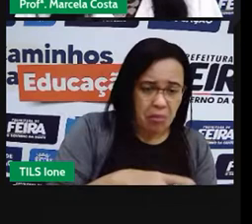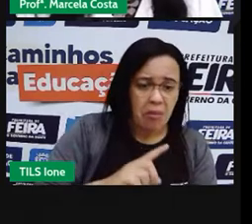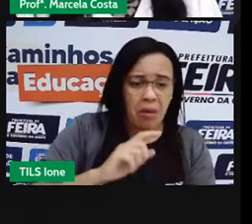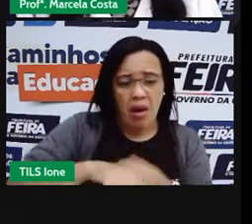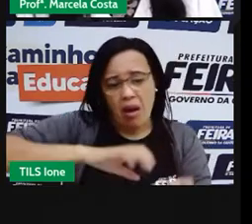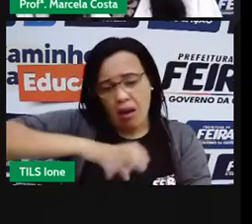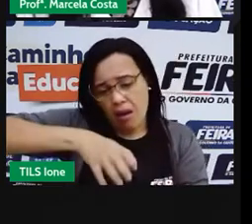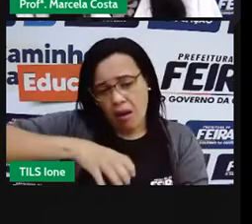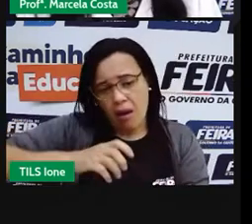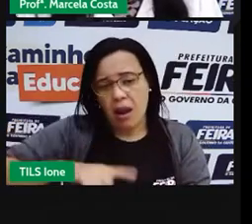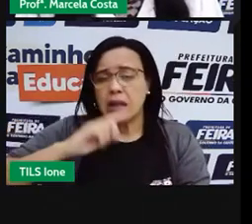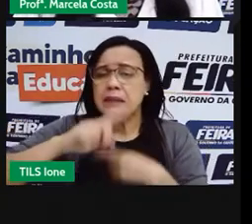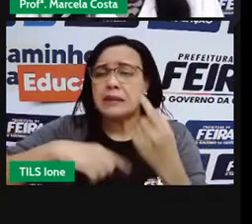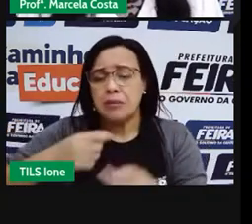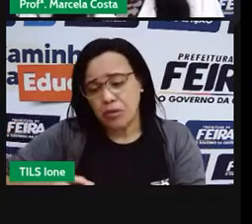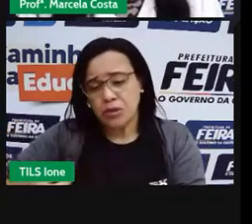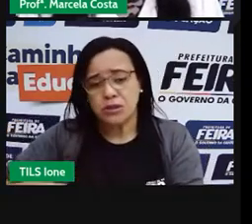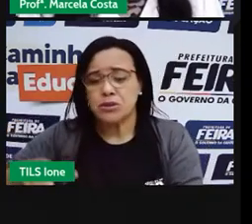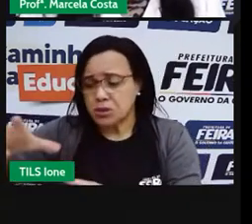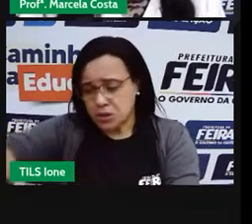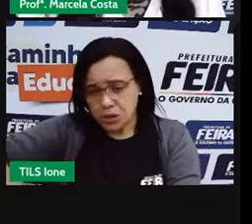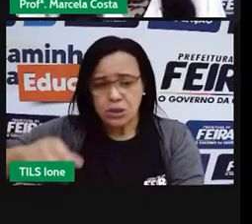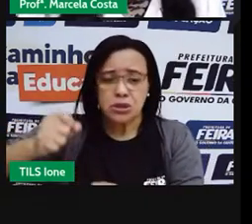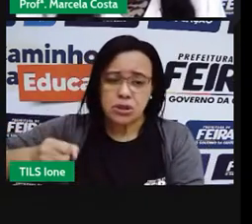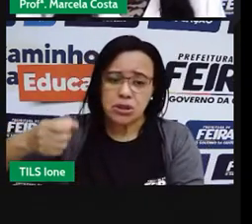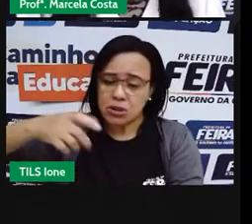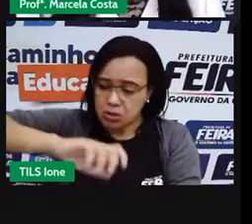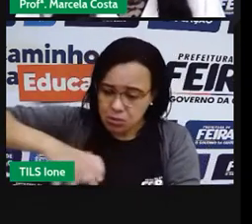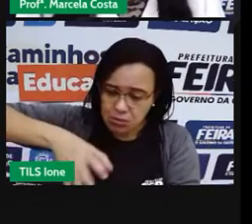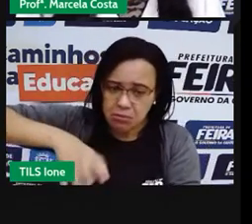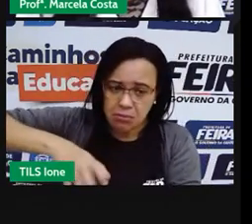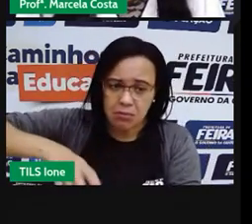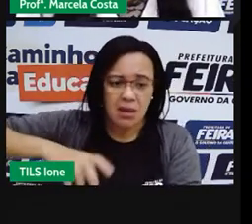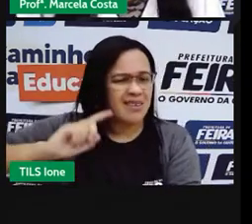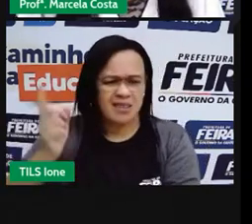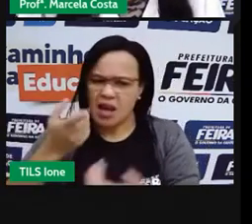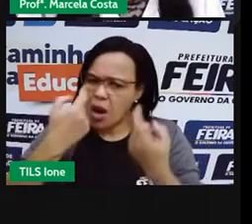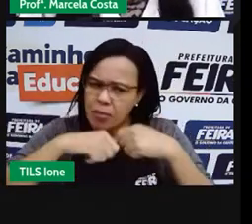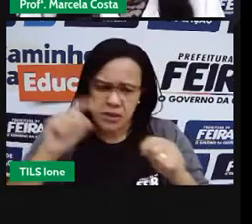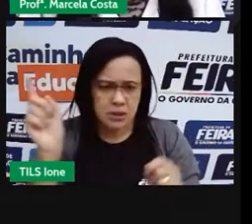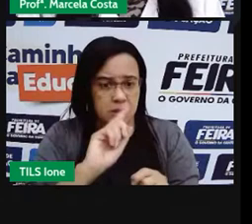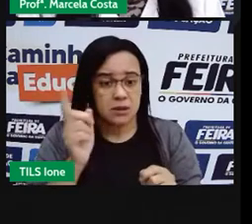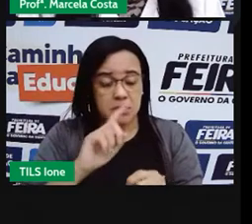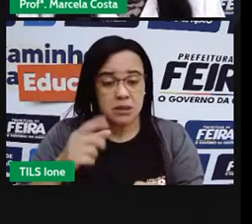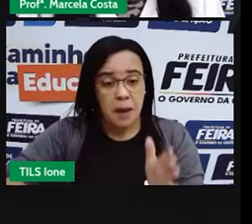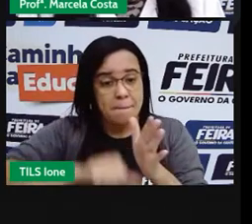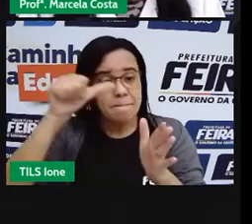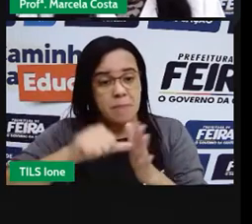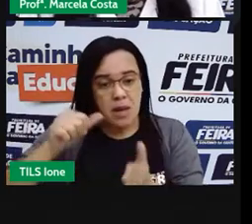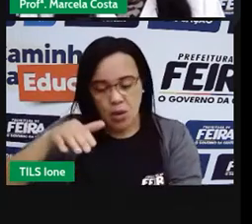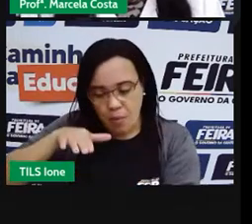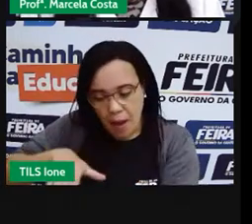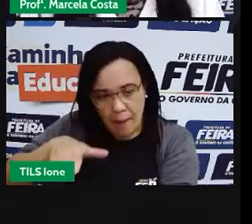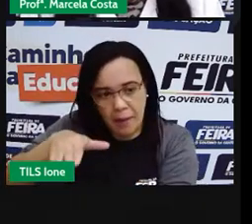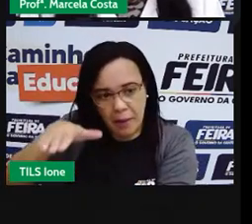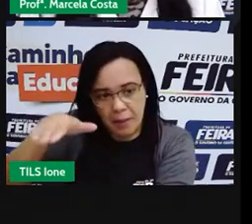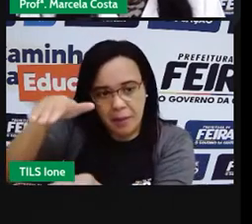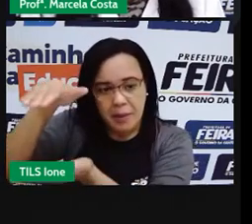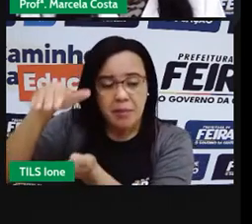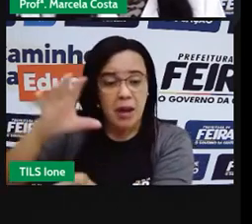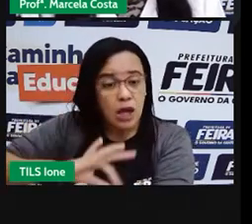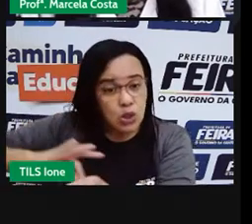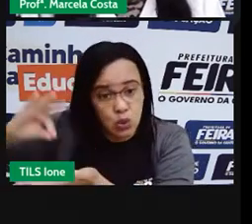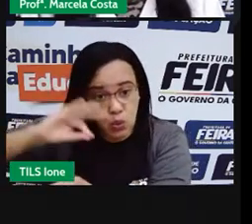desperdiçando, você pode fechar a torneira e passar o sabão